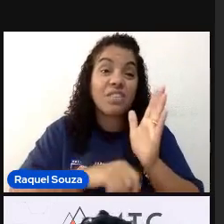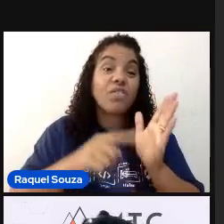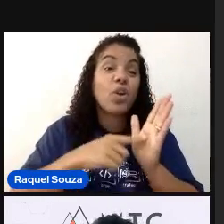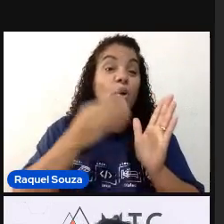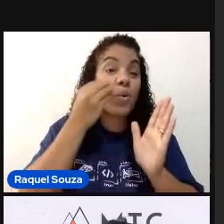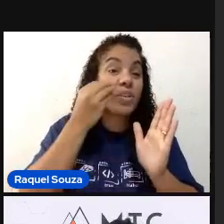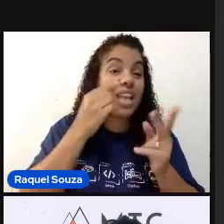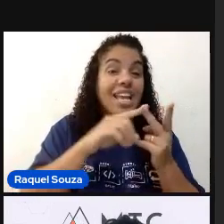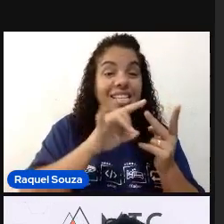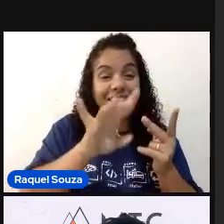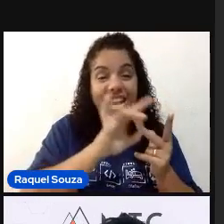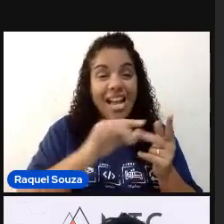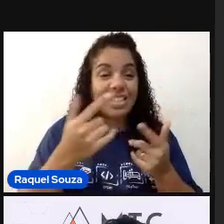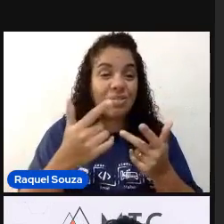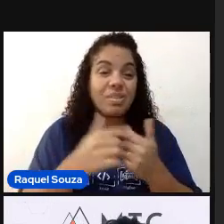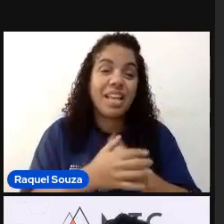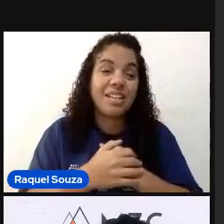uma delas.